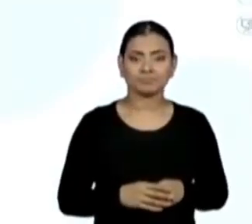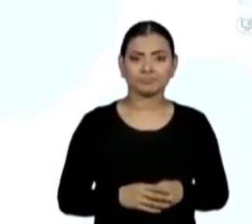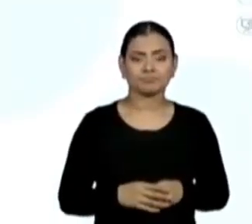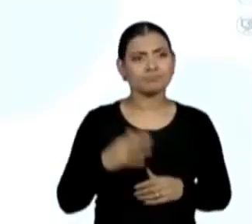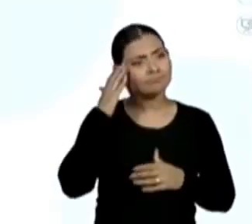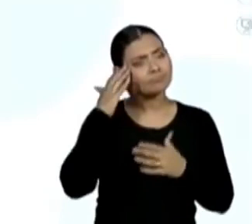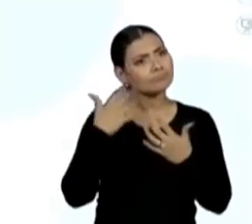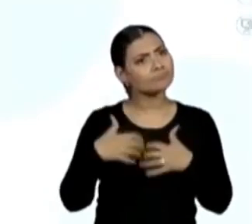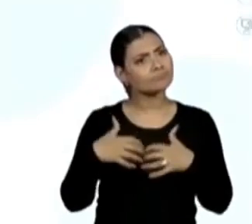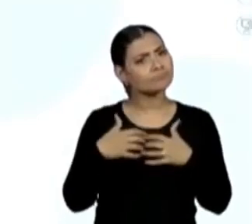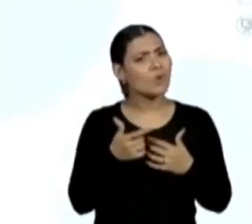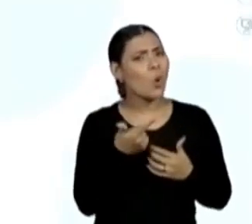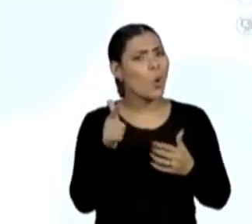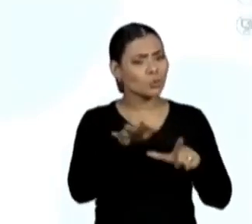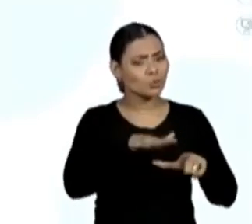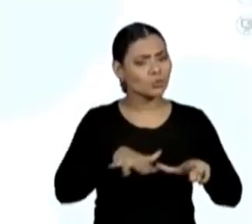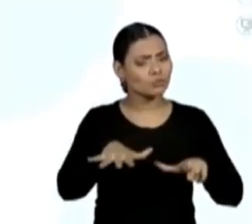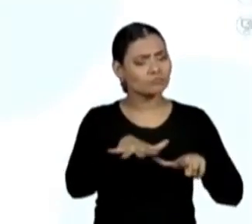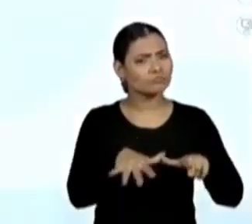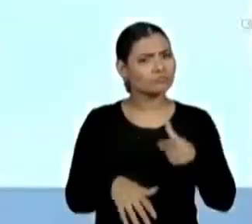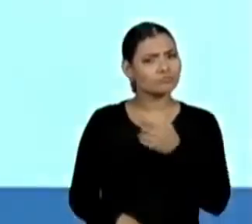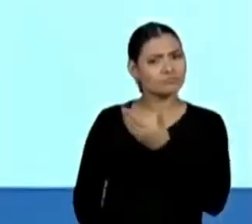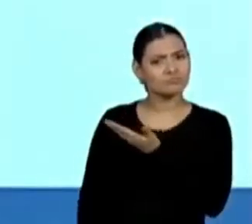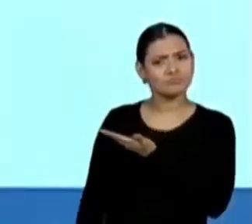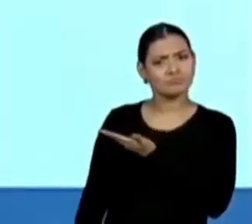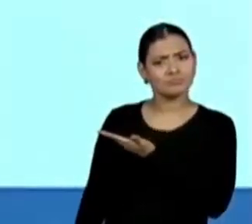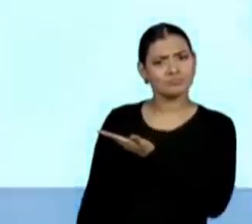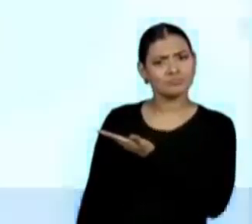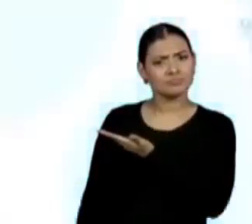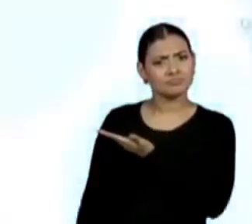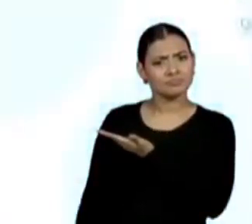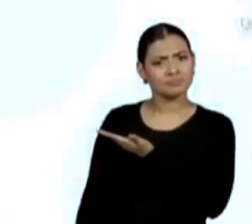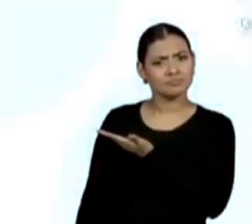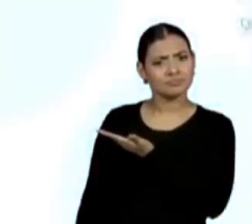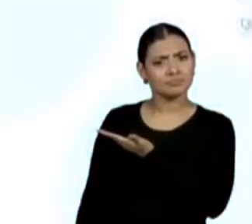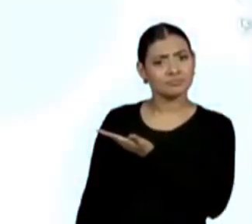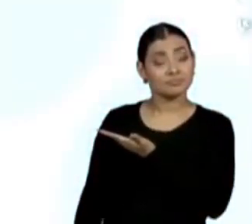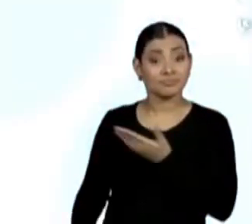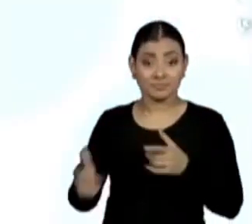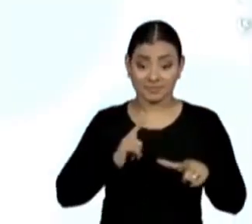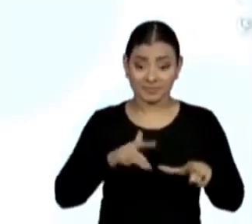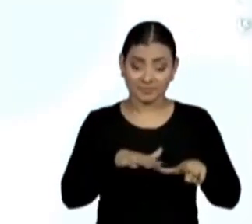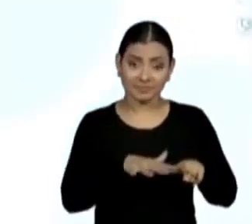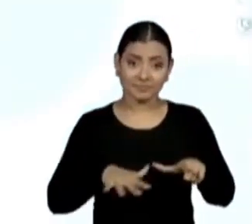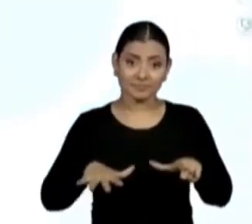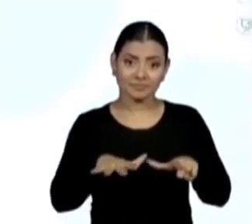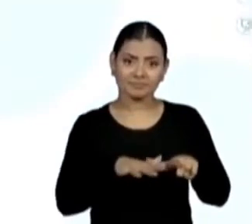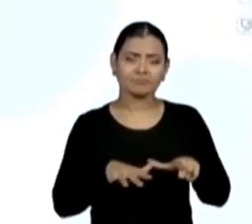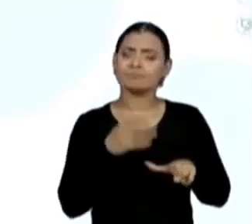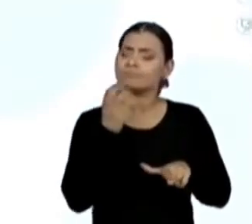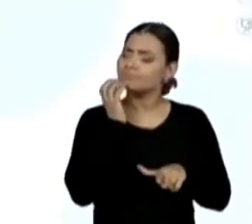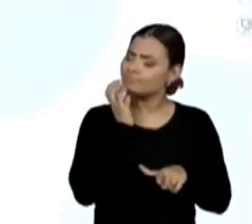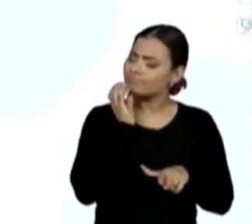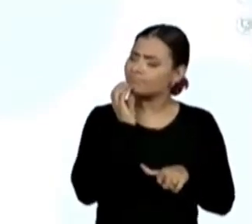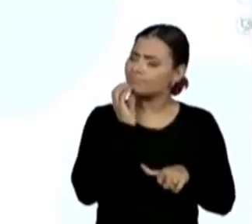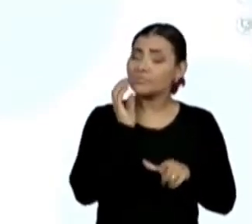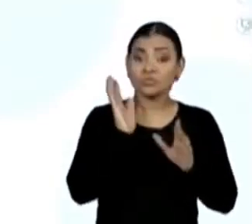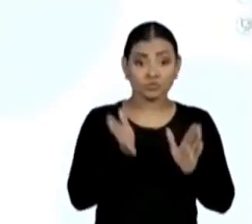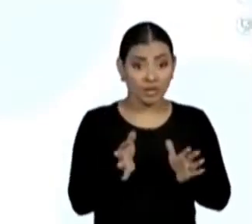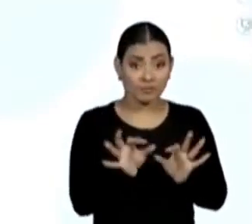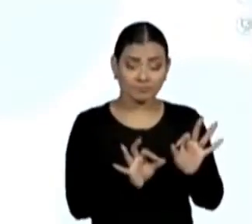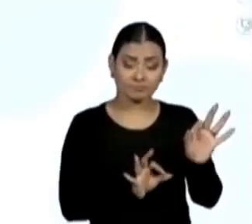pensem nessa planificação, temos então uma base poligonal, que base é essa, que eu já estou